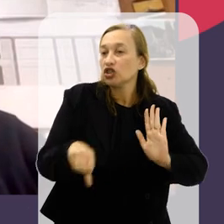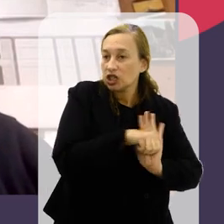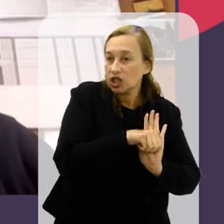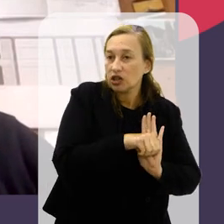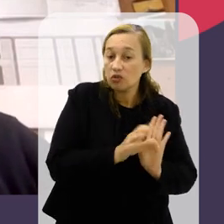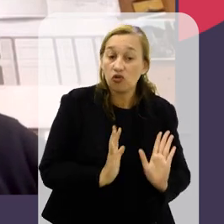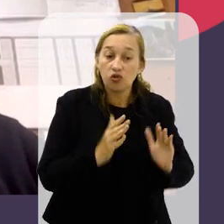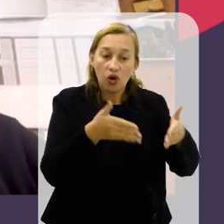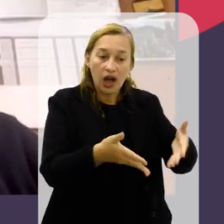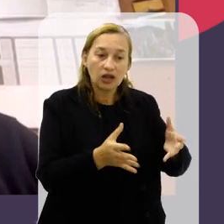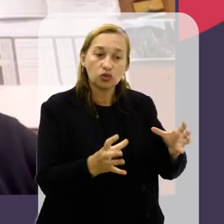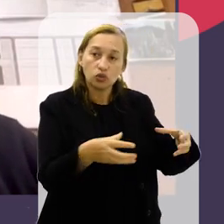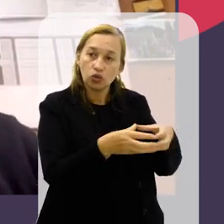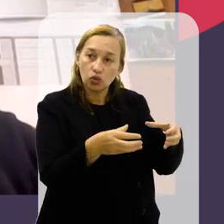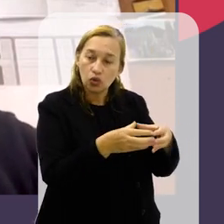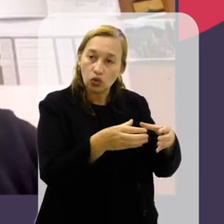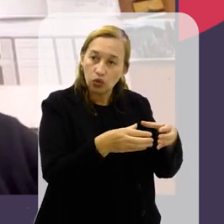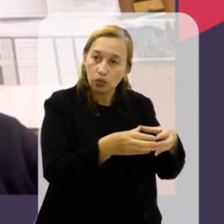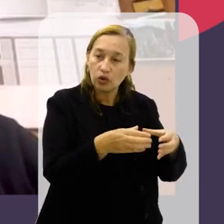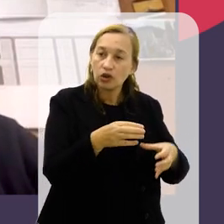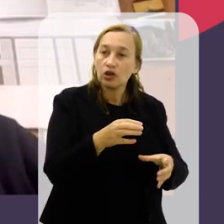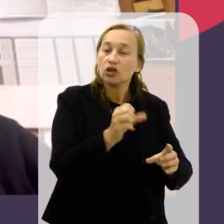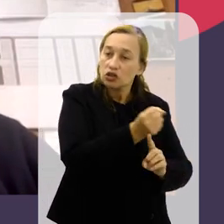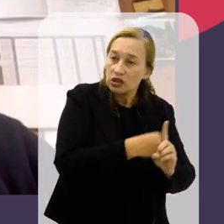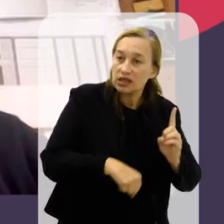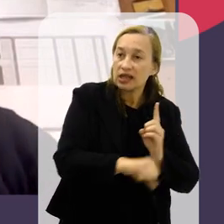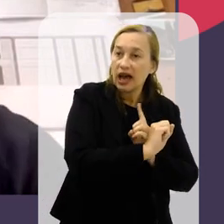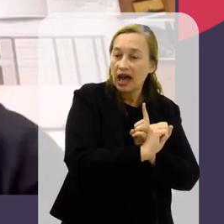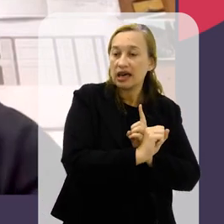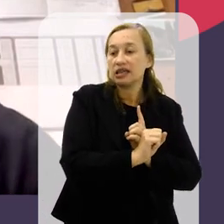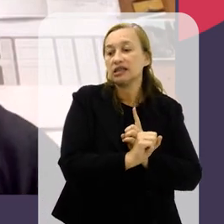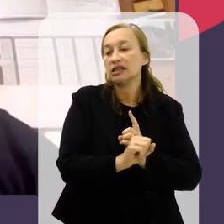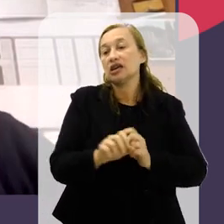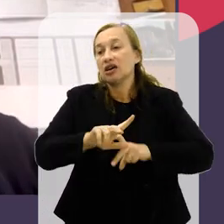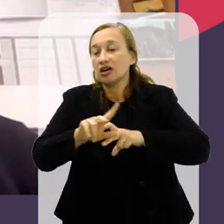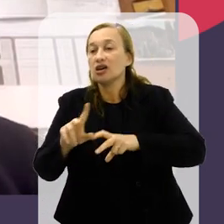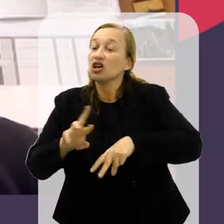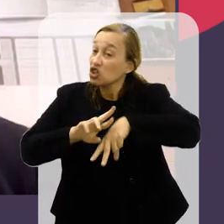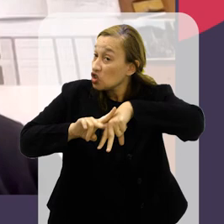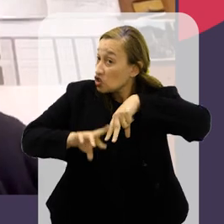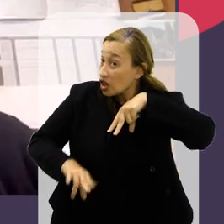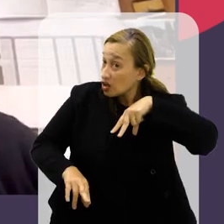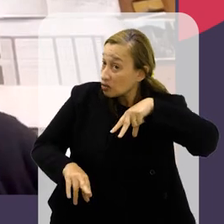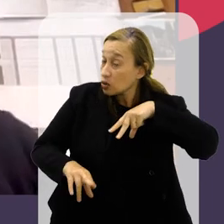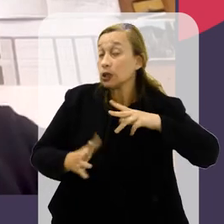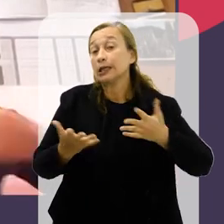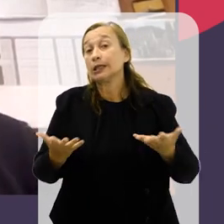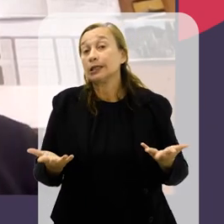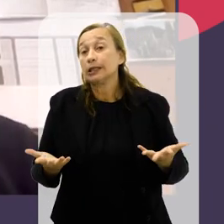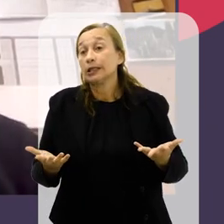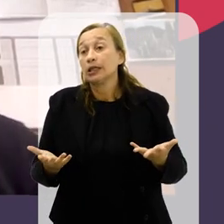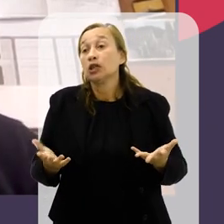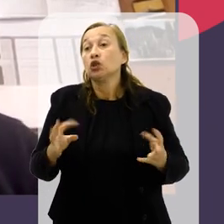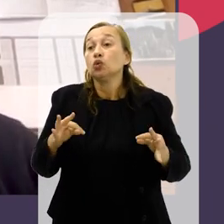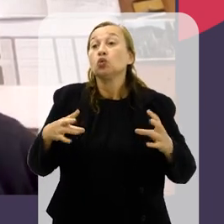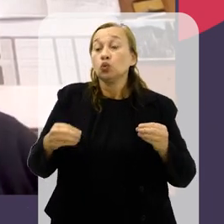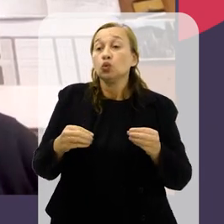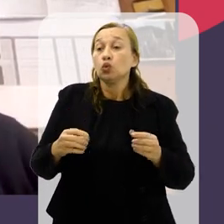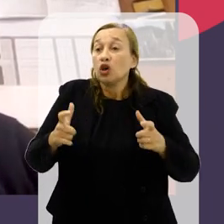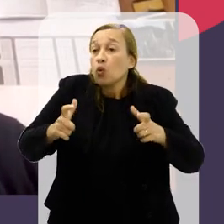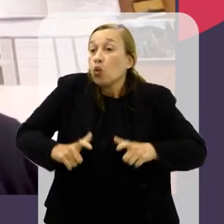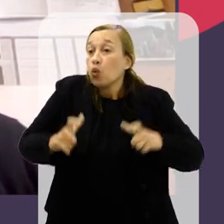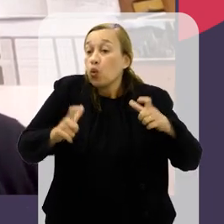que há tipos de crime que são concentrados em certos grupos sociais, em certas classes ou em certos gêneros, em um certo gênero, digamos,